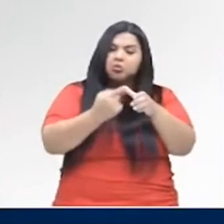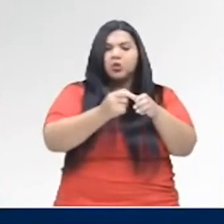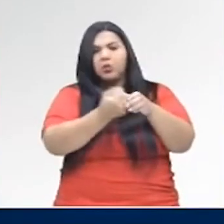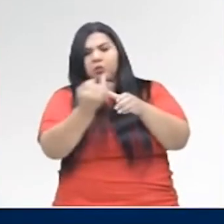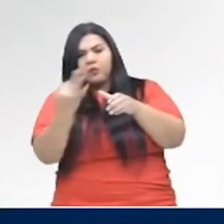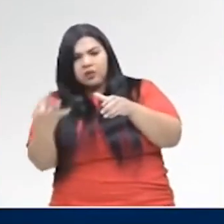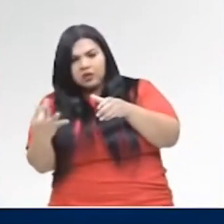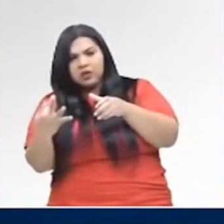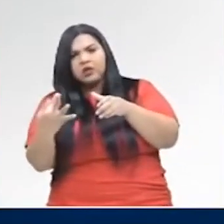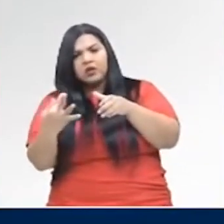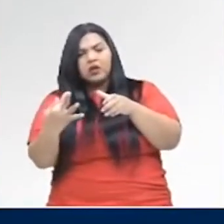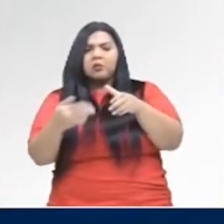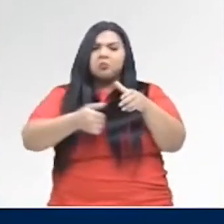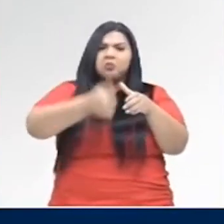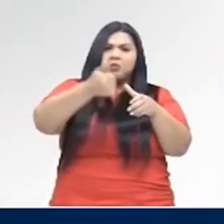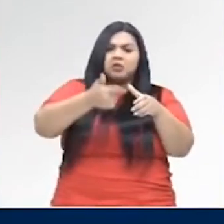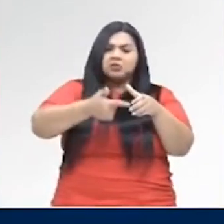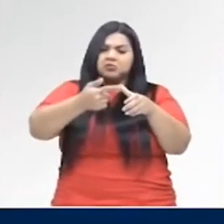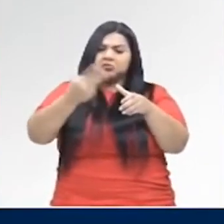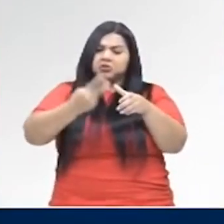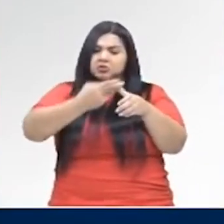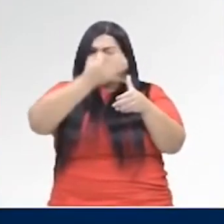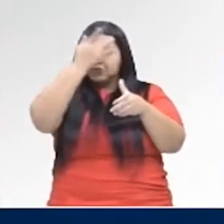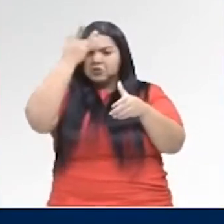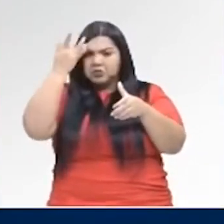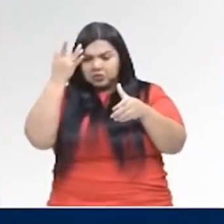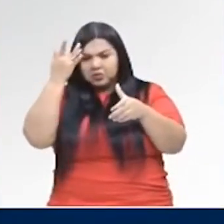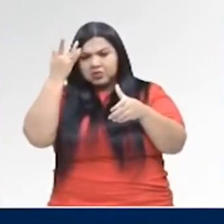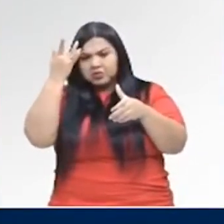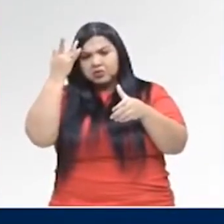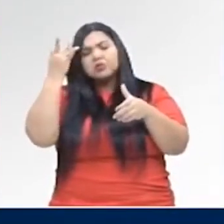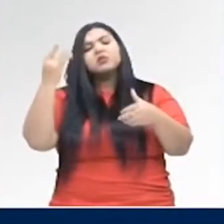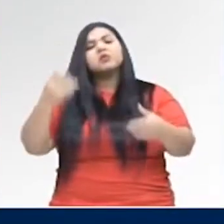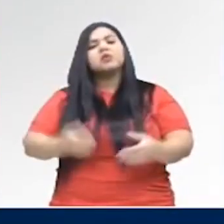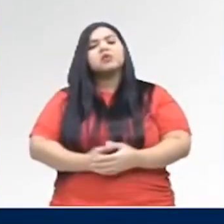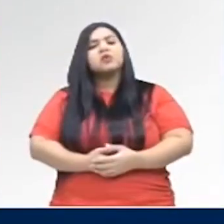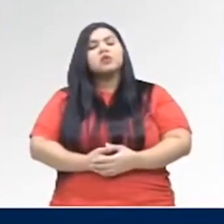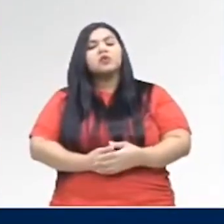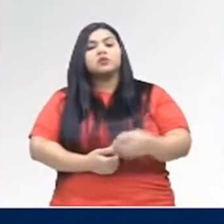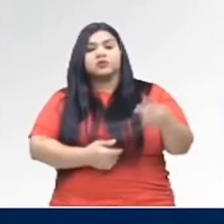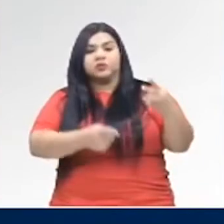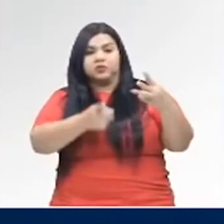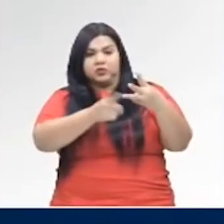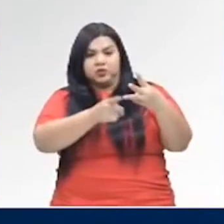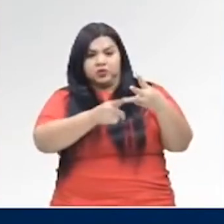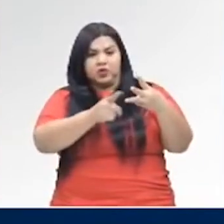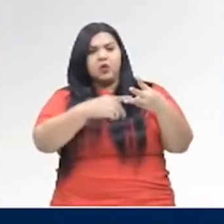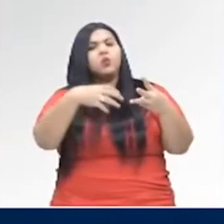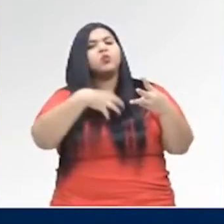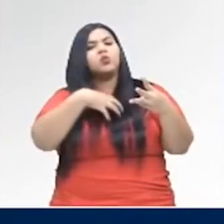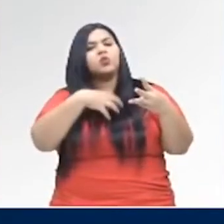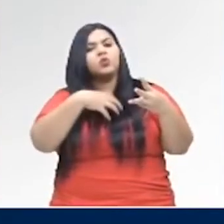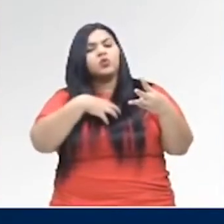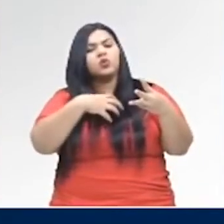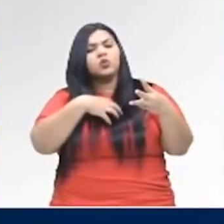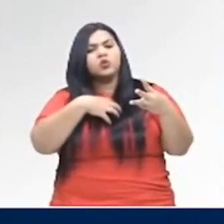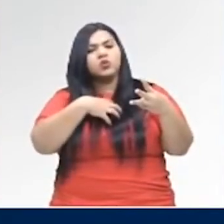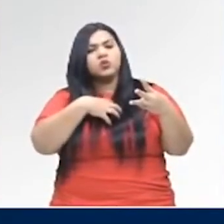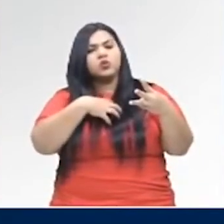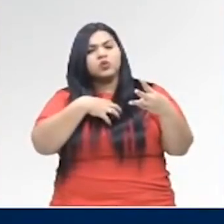pessoa, se é a primeira, segunda ou a terceira pessoa do discurso, a pessoa gramatical. O modo, se está no